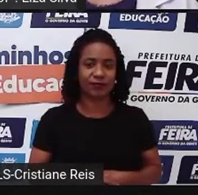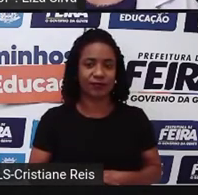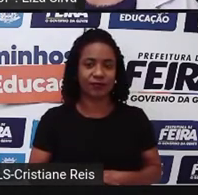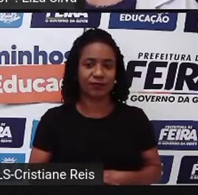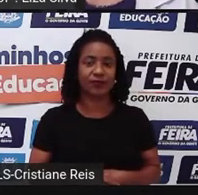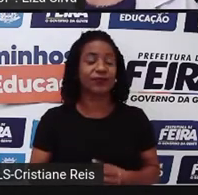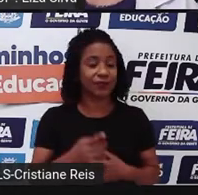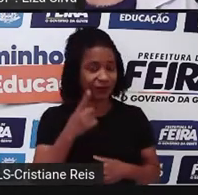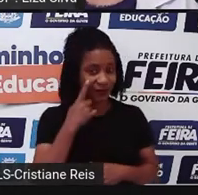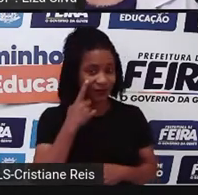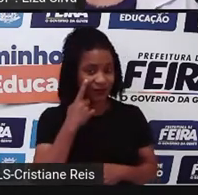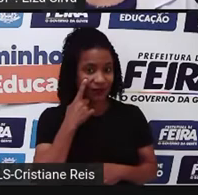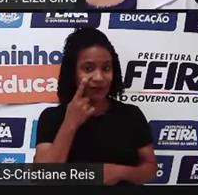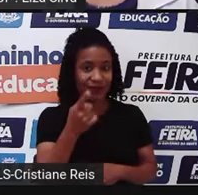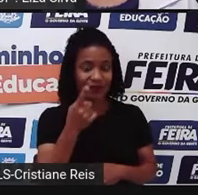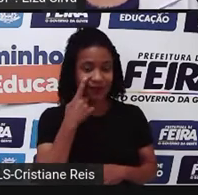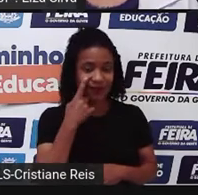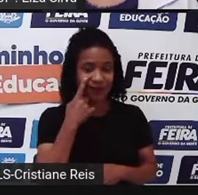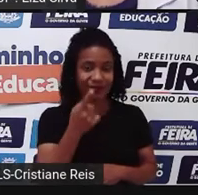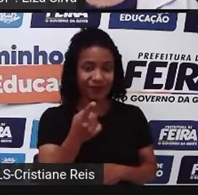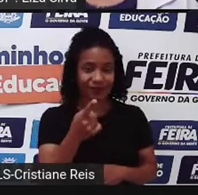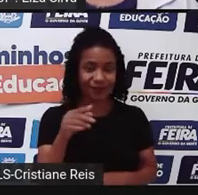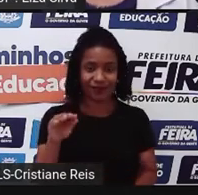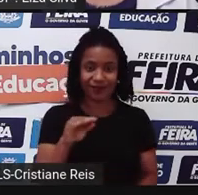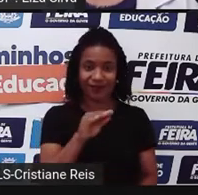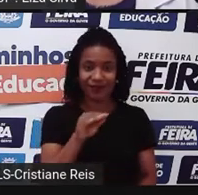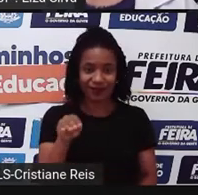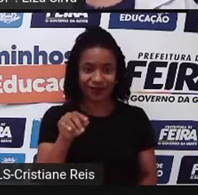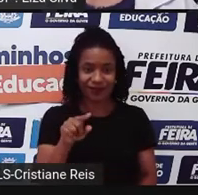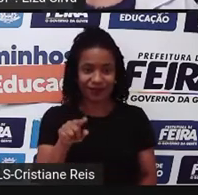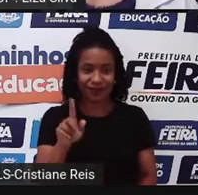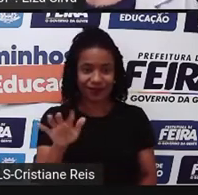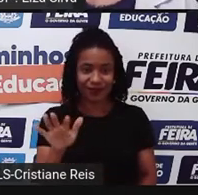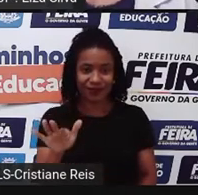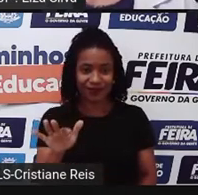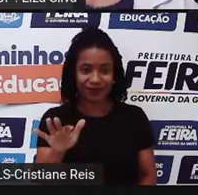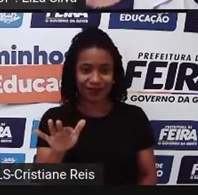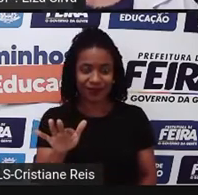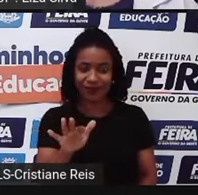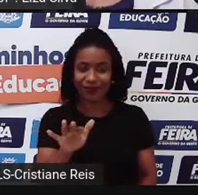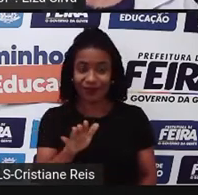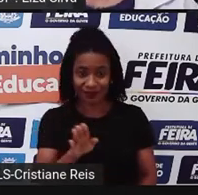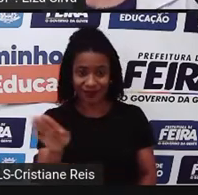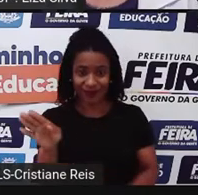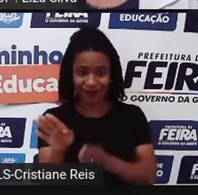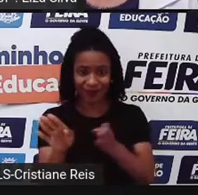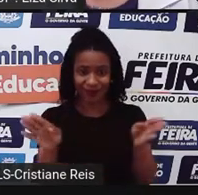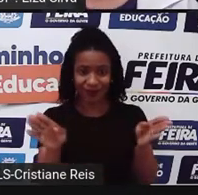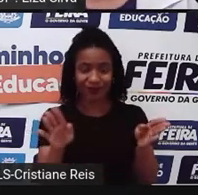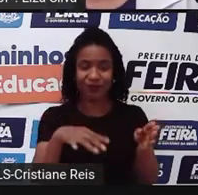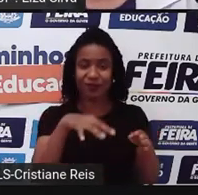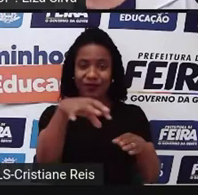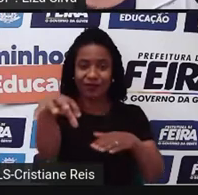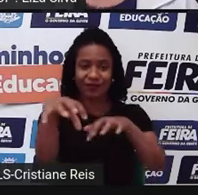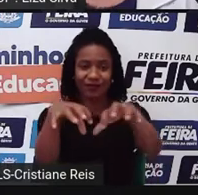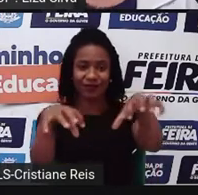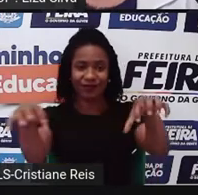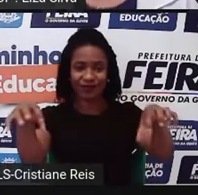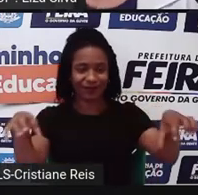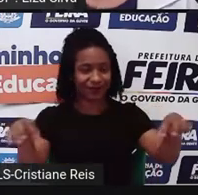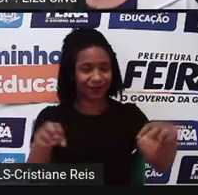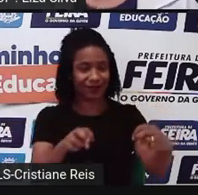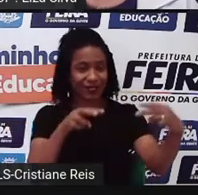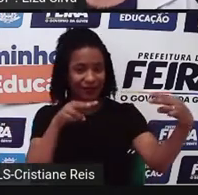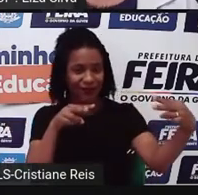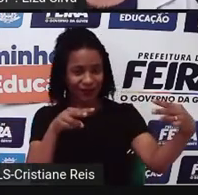Observe que, ao navegar por essas setas, nós iremos conhecer os quatro reinos que fazem parte de mim também.